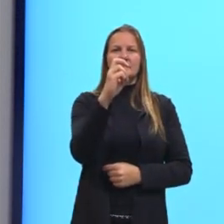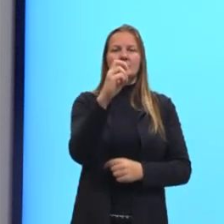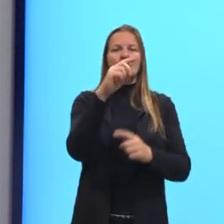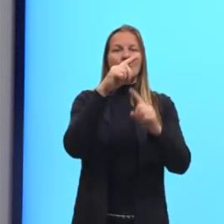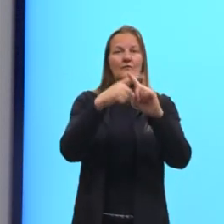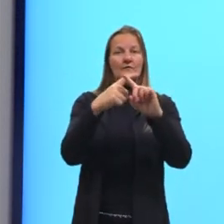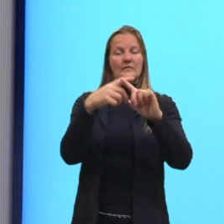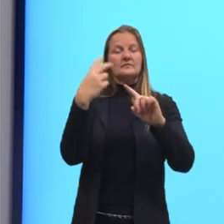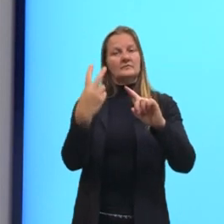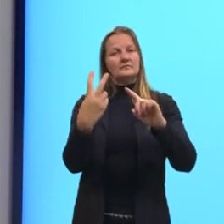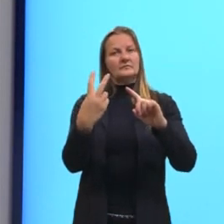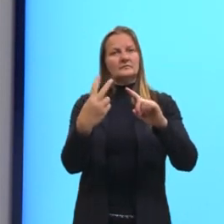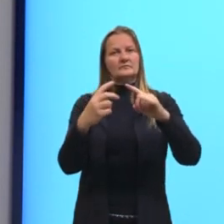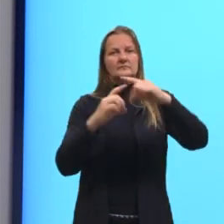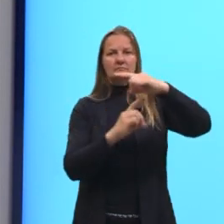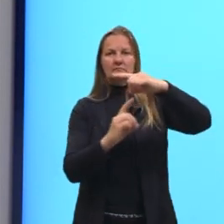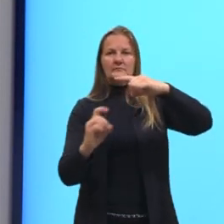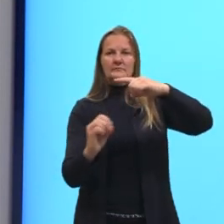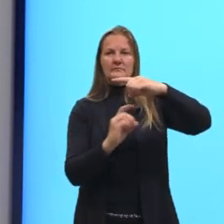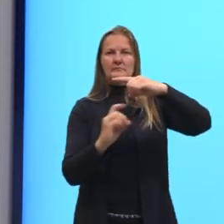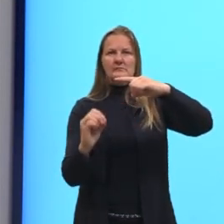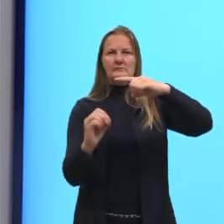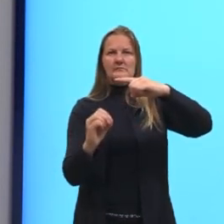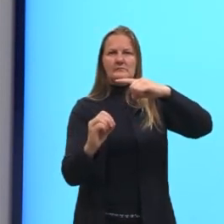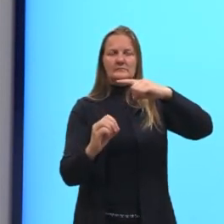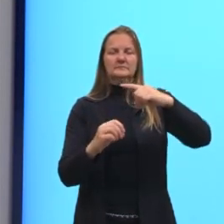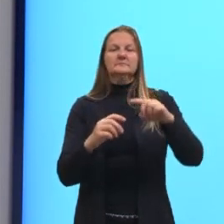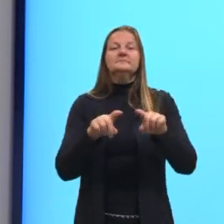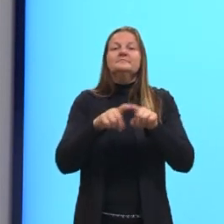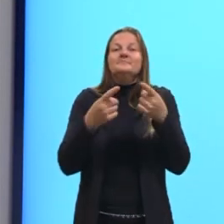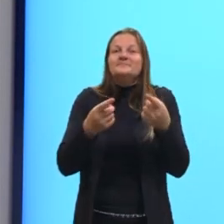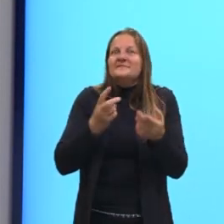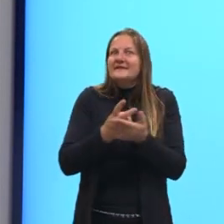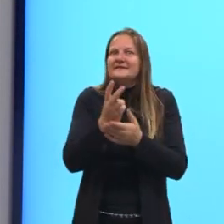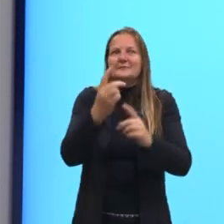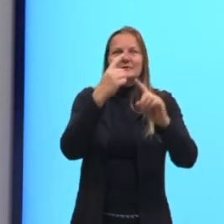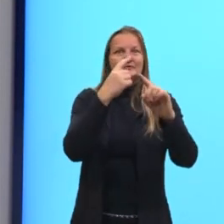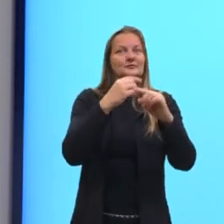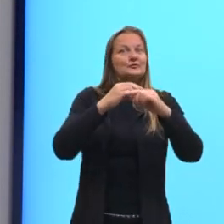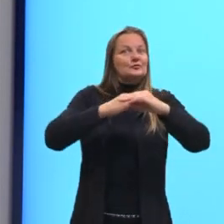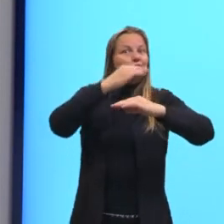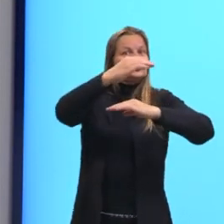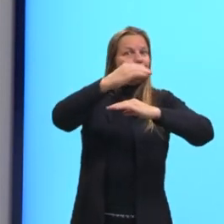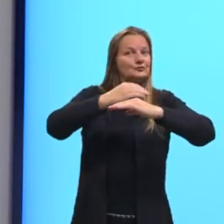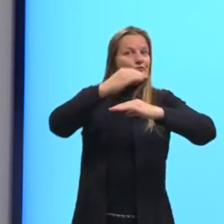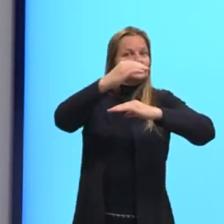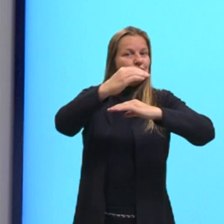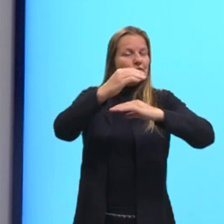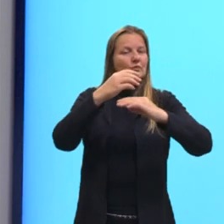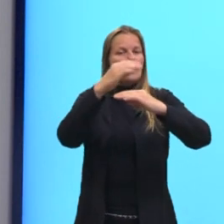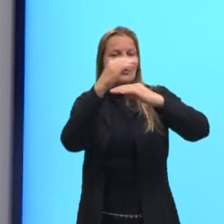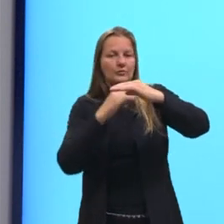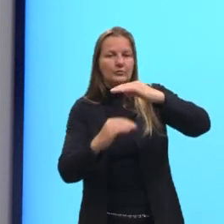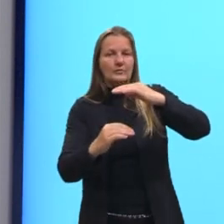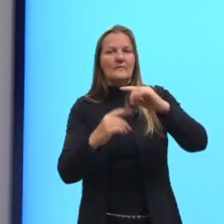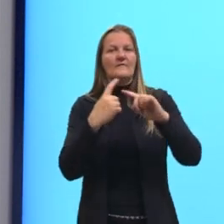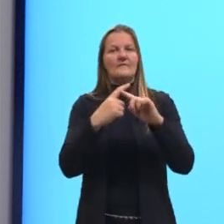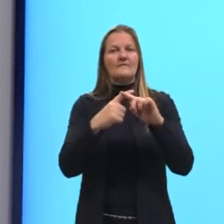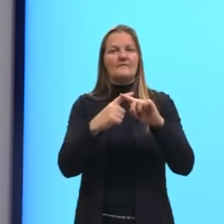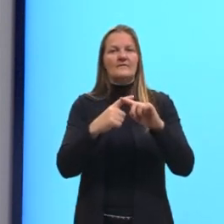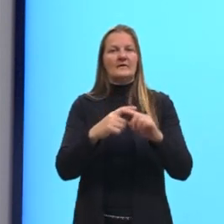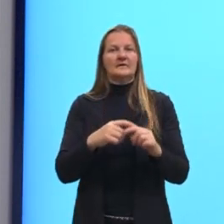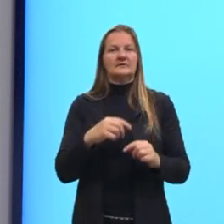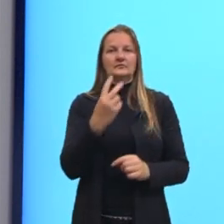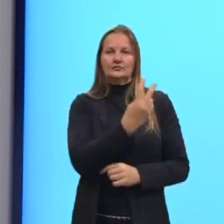multiplicarmos por 2, nós temos 10. Mas sempre que multiplicamos numerador ou denominador, a gente faz o cálculo